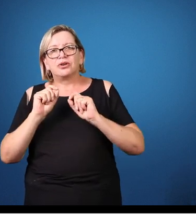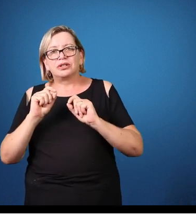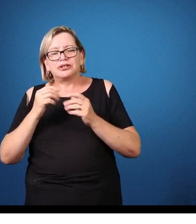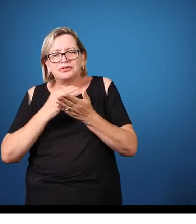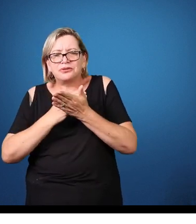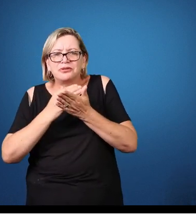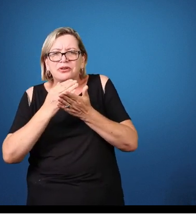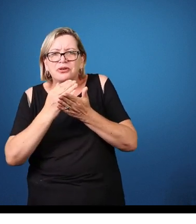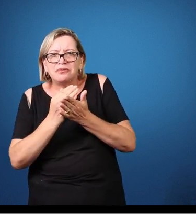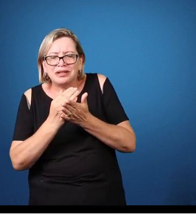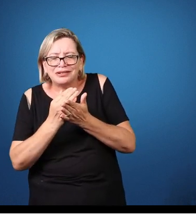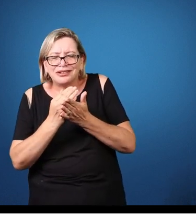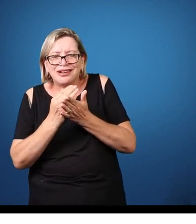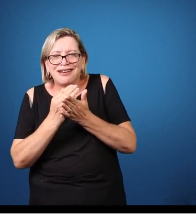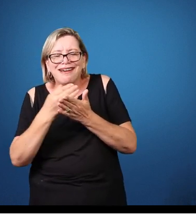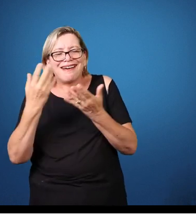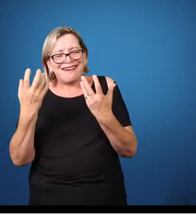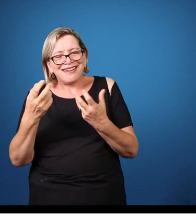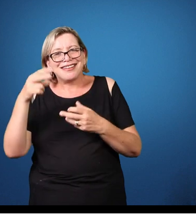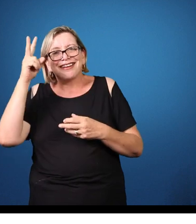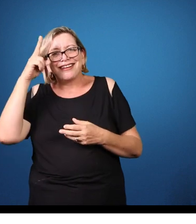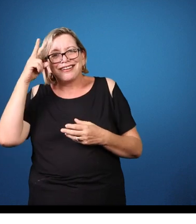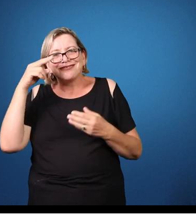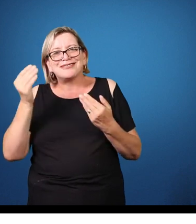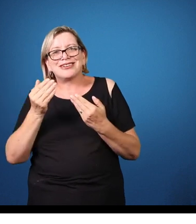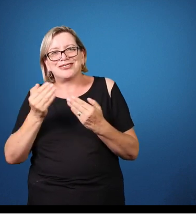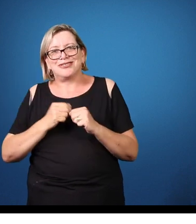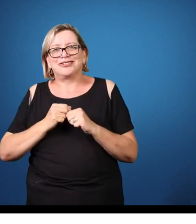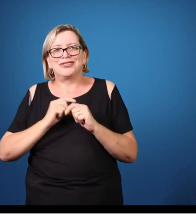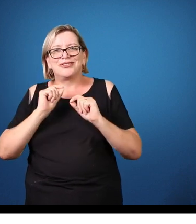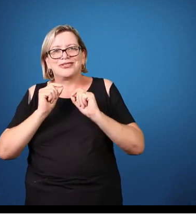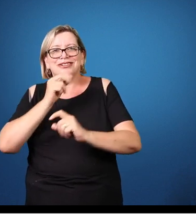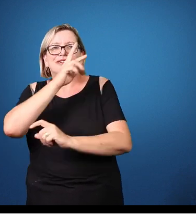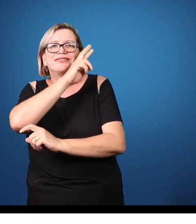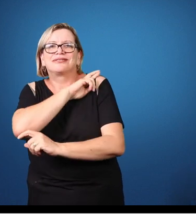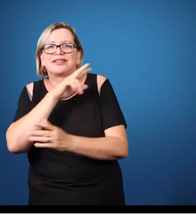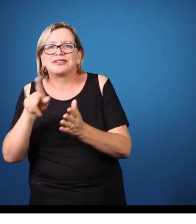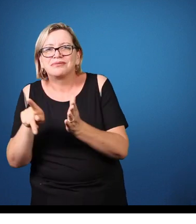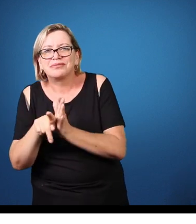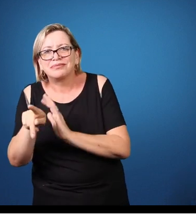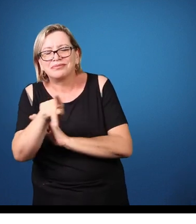educador mesmo, né? A função do educador não é tratar.